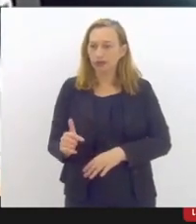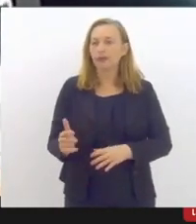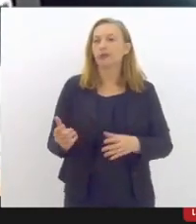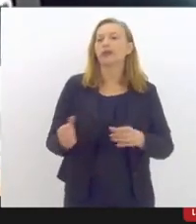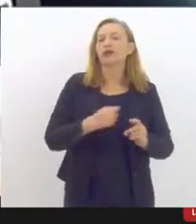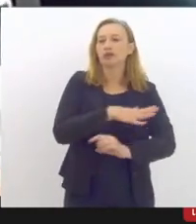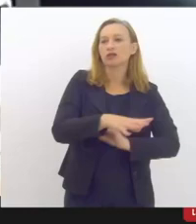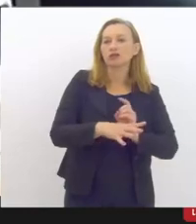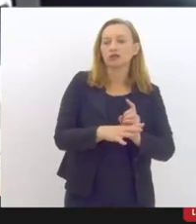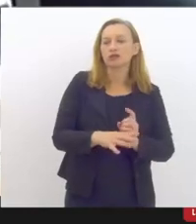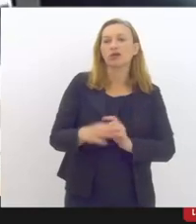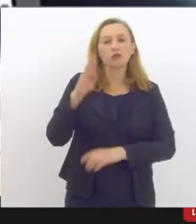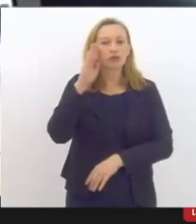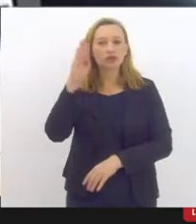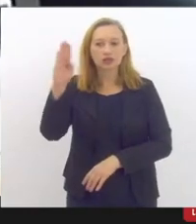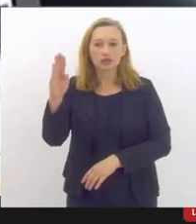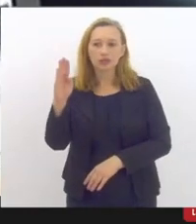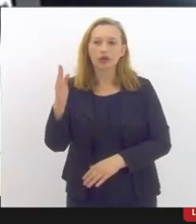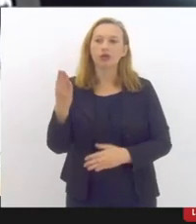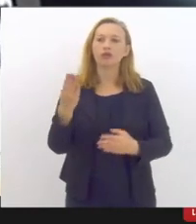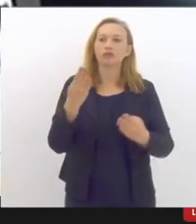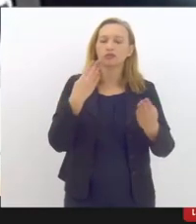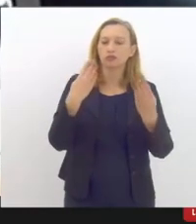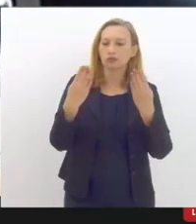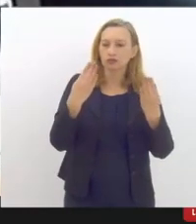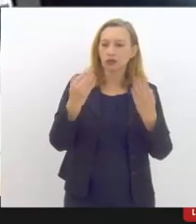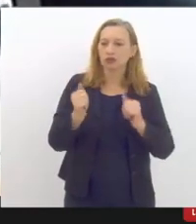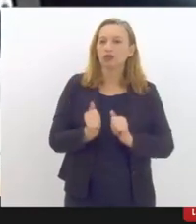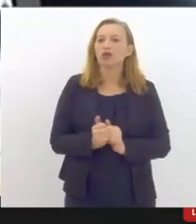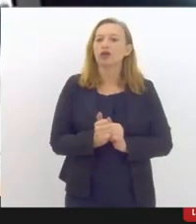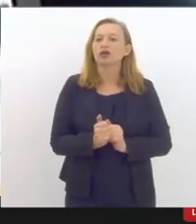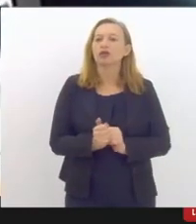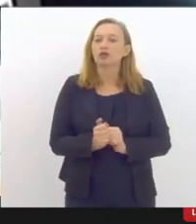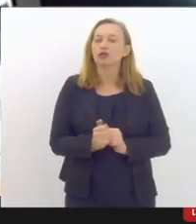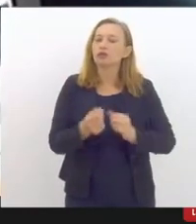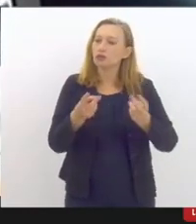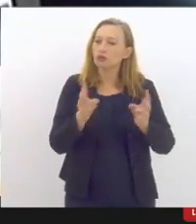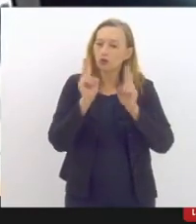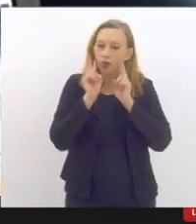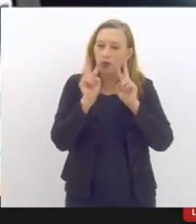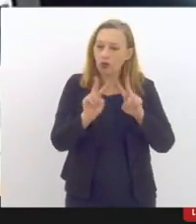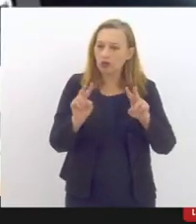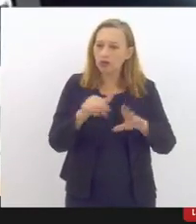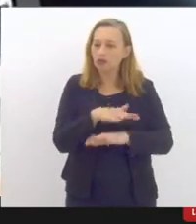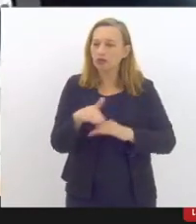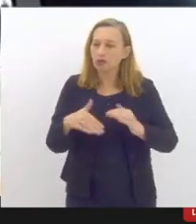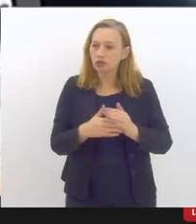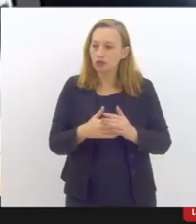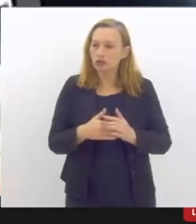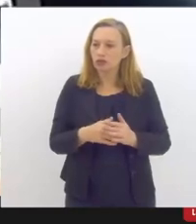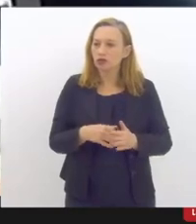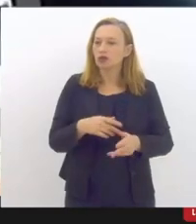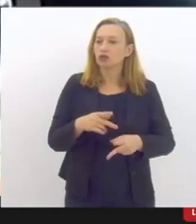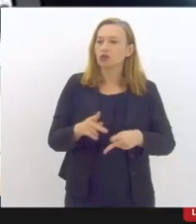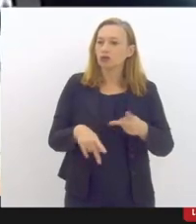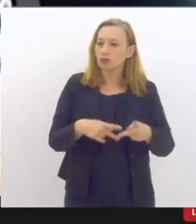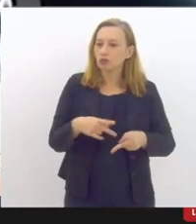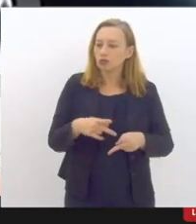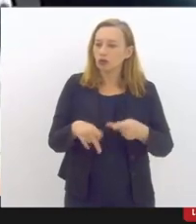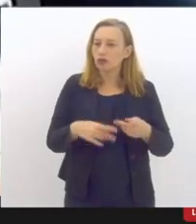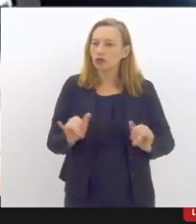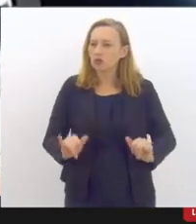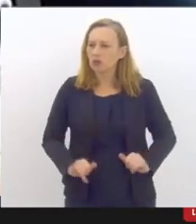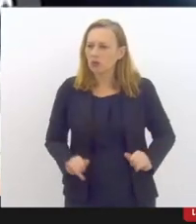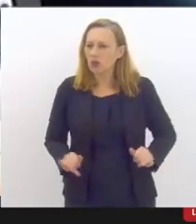atenção psicossocial nesse momento. E olhando para a questão da vulnerabilidade das populações que têm mais dificuldade de acesso à escola,